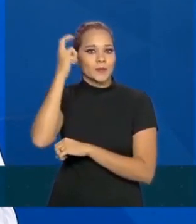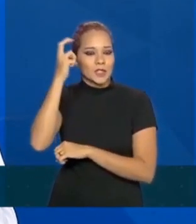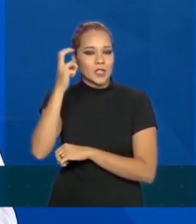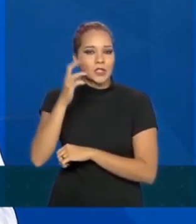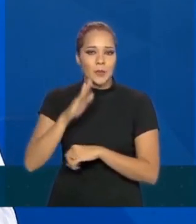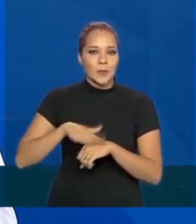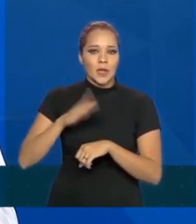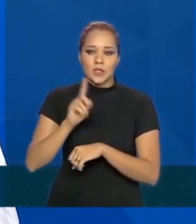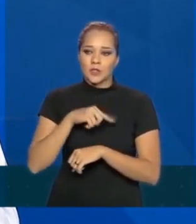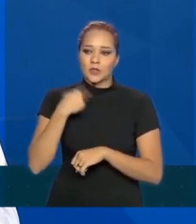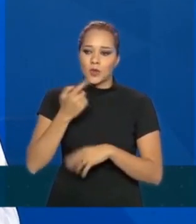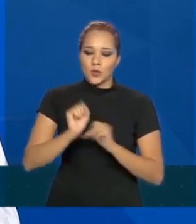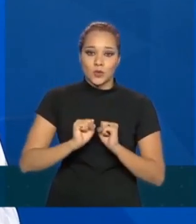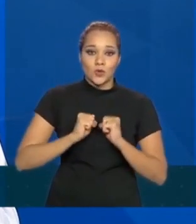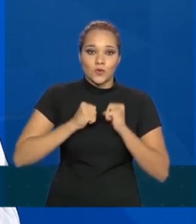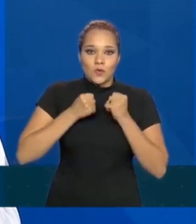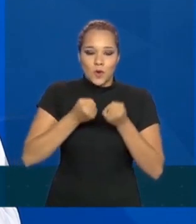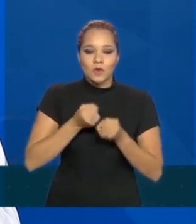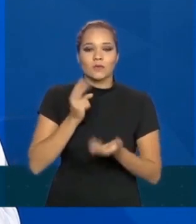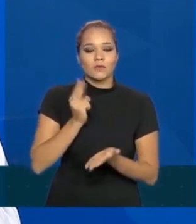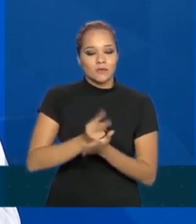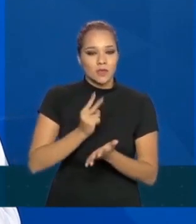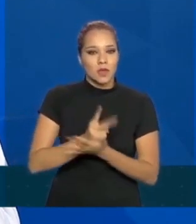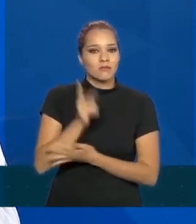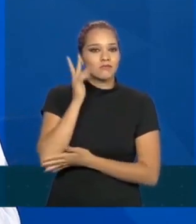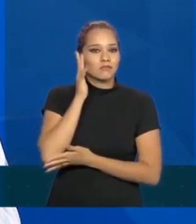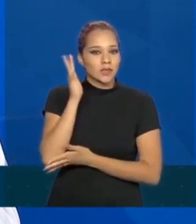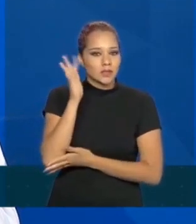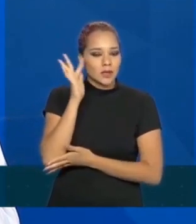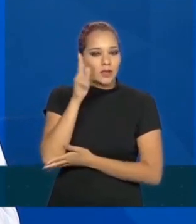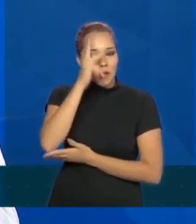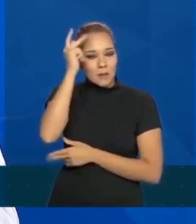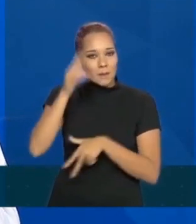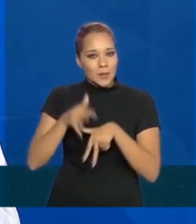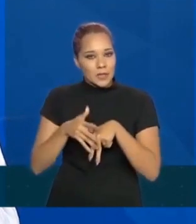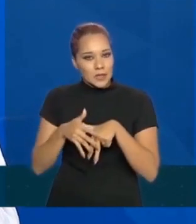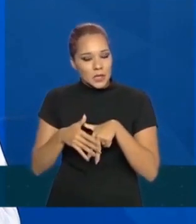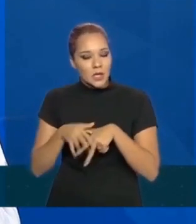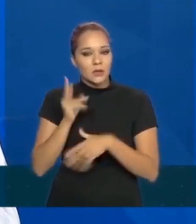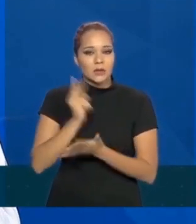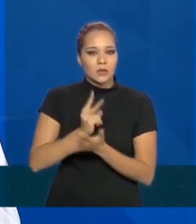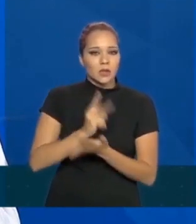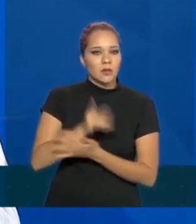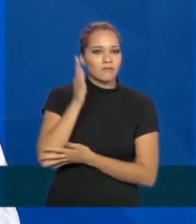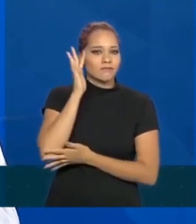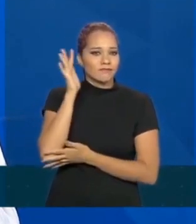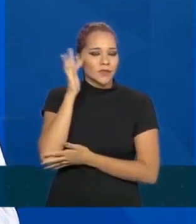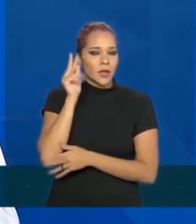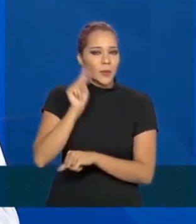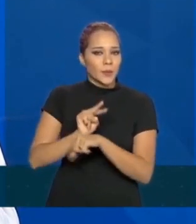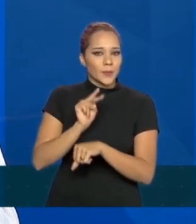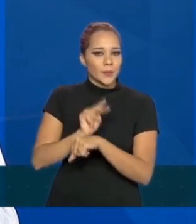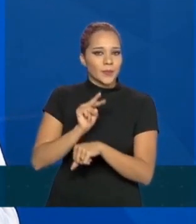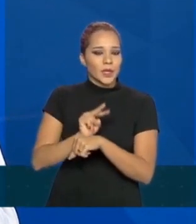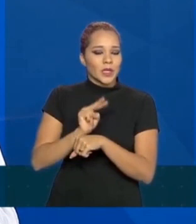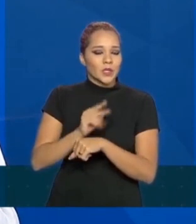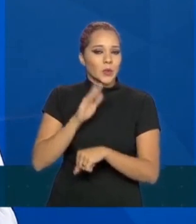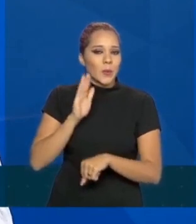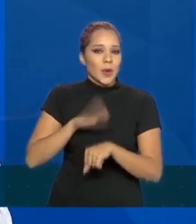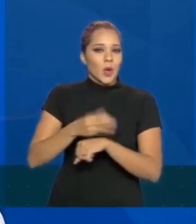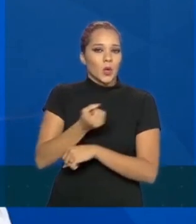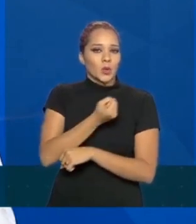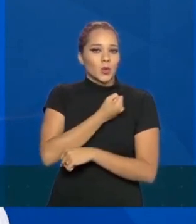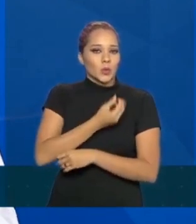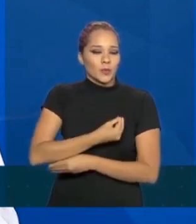máximo do nosso denodo, sempre pensando no paciente, sempre pensando na preservação do maior número de